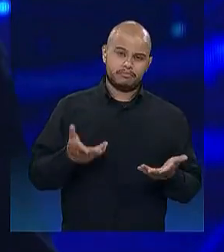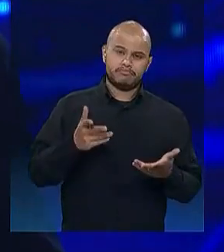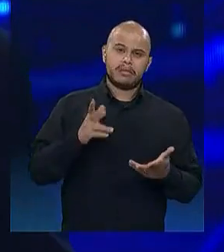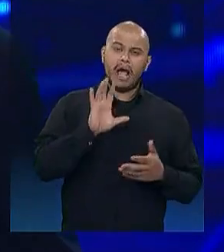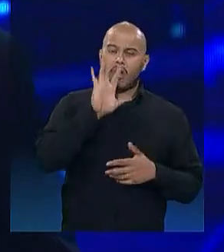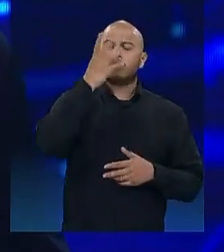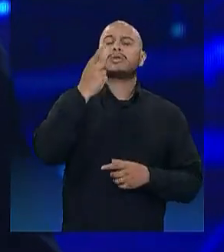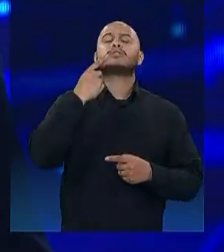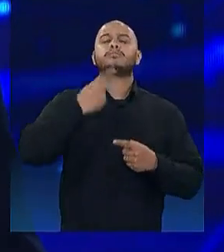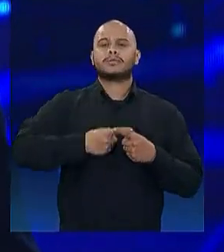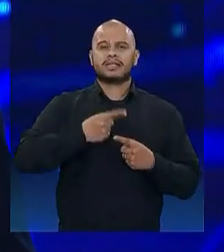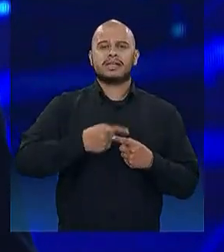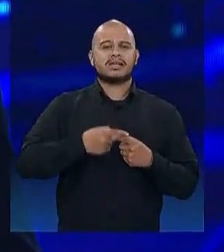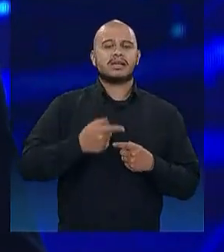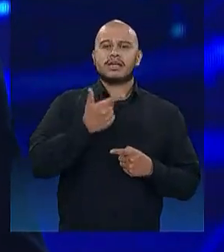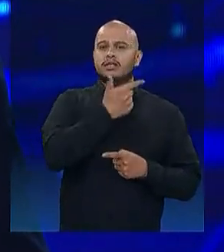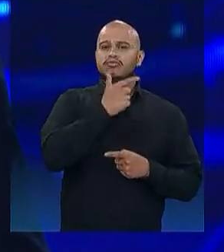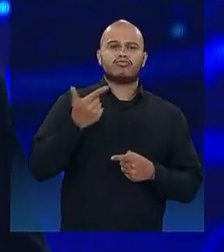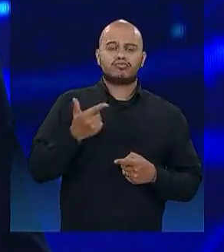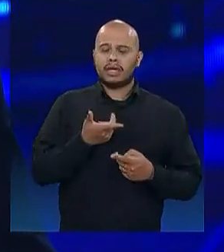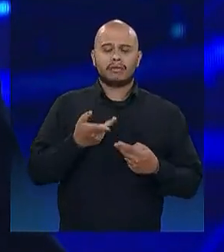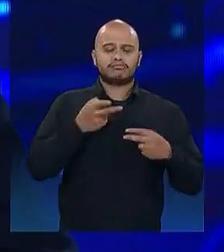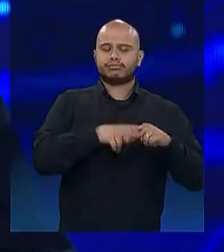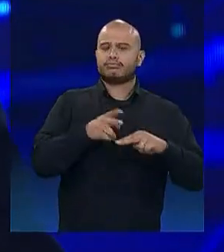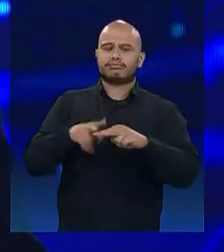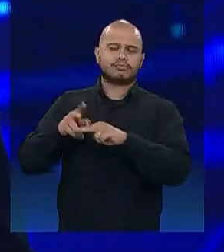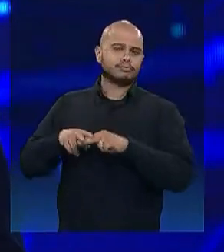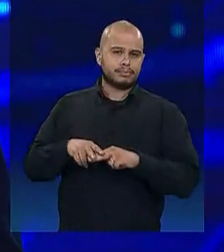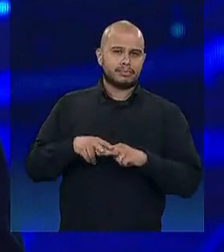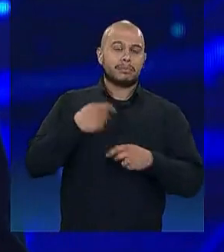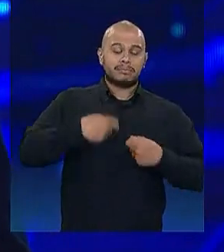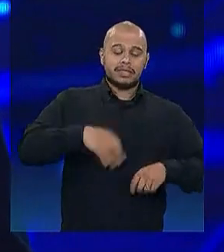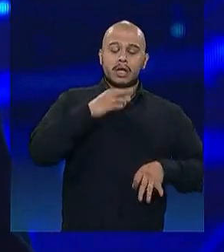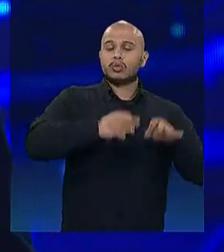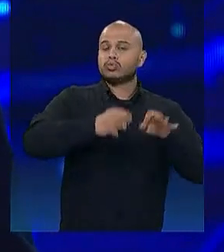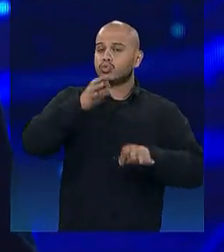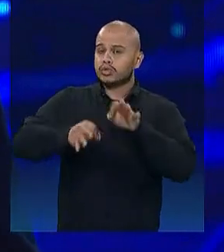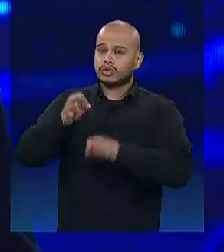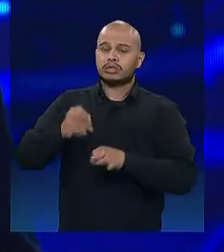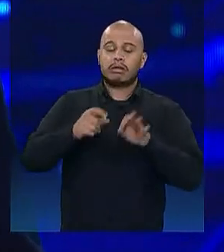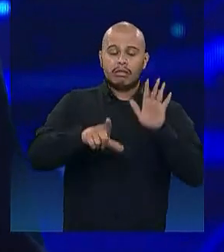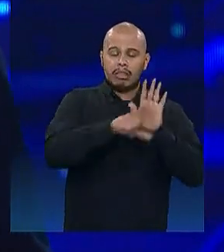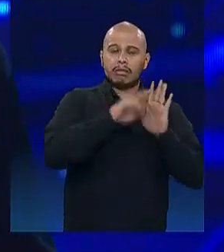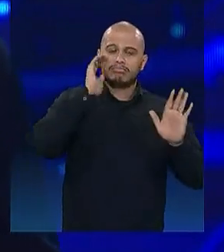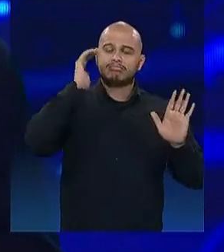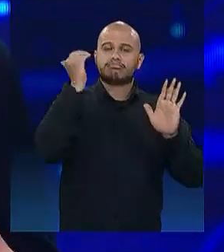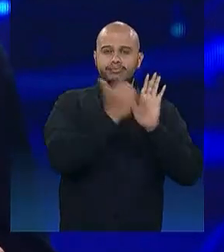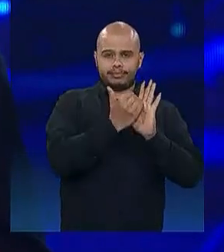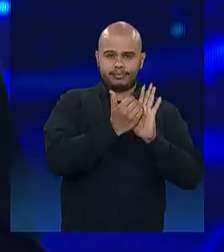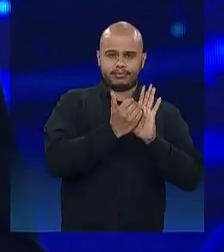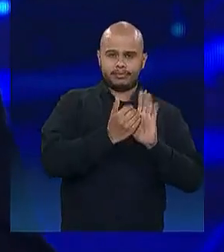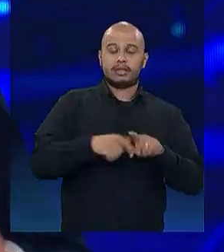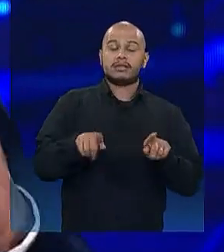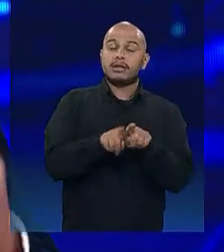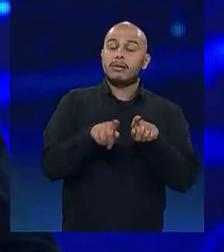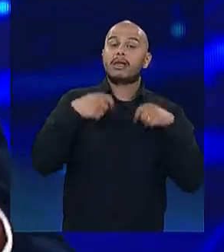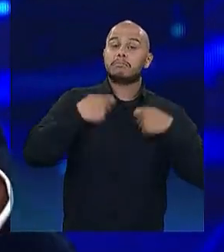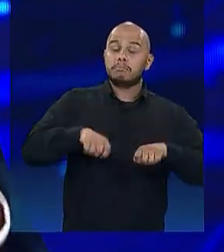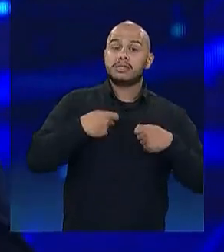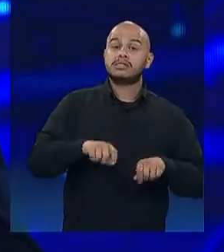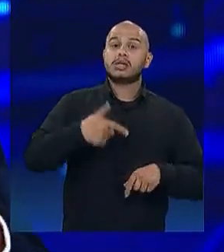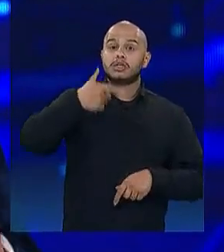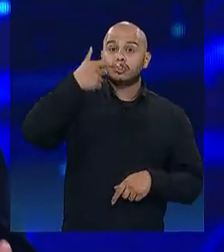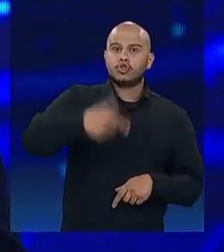no Brasil, que é uma coisa que nós precisamos combater com a justiça que faça a lei ser cumprida. Segundo, precisamos replicar as